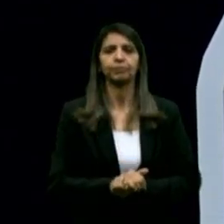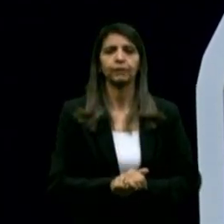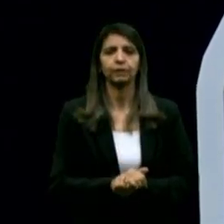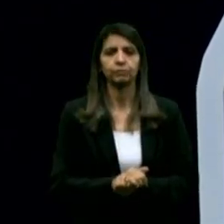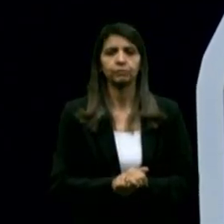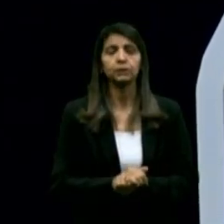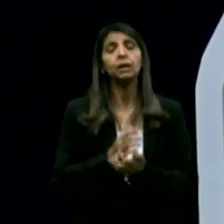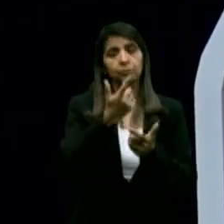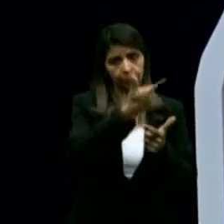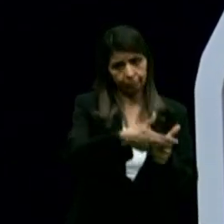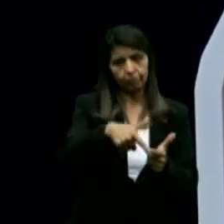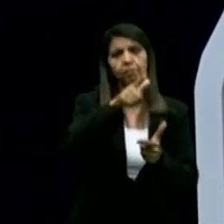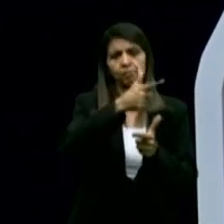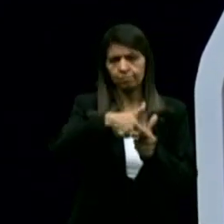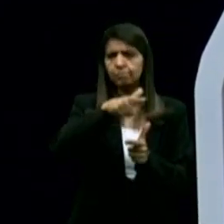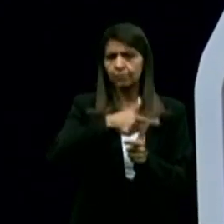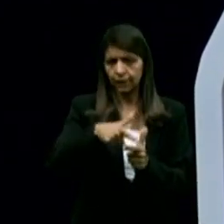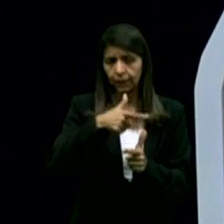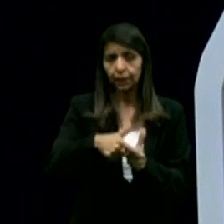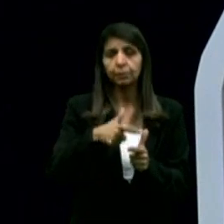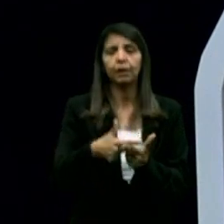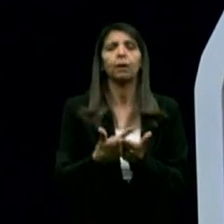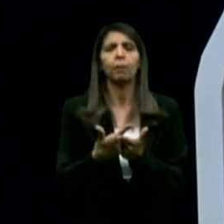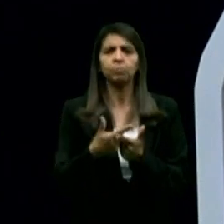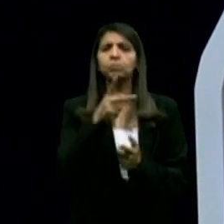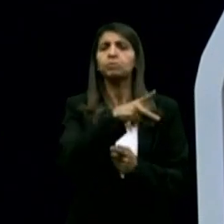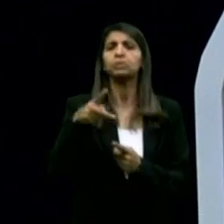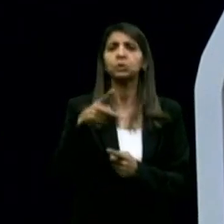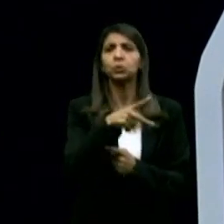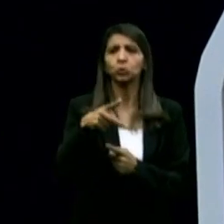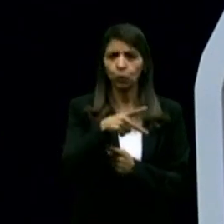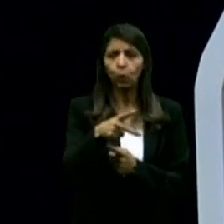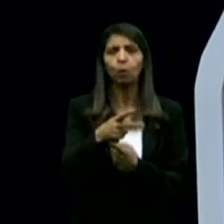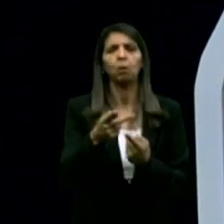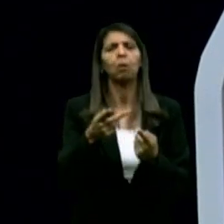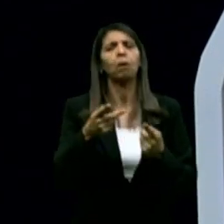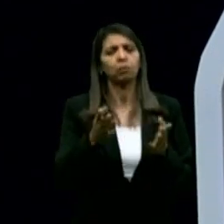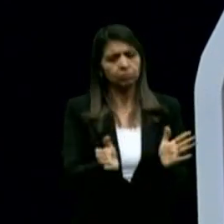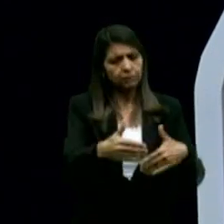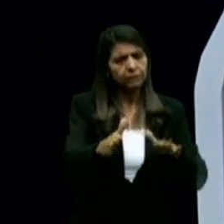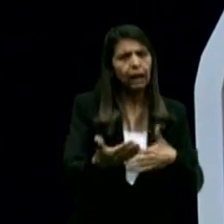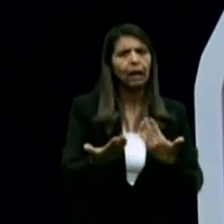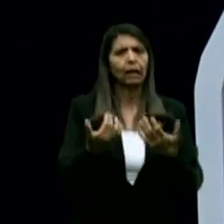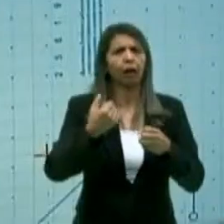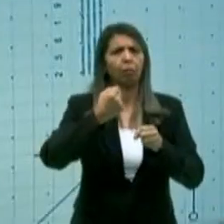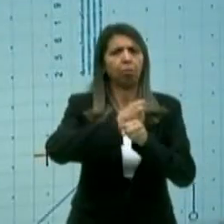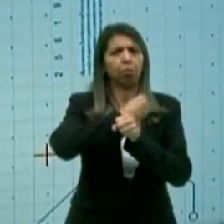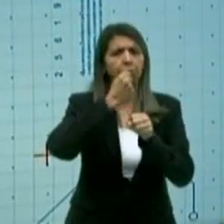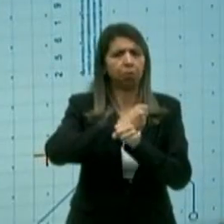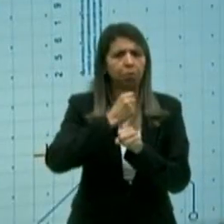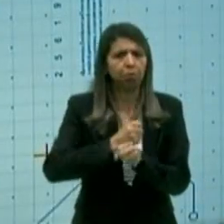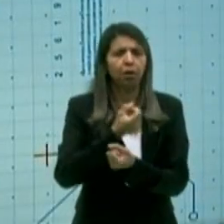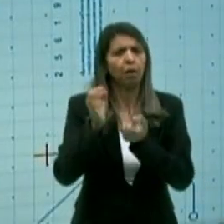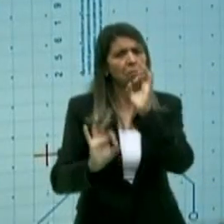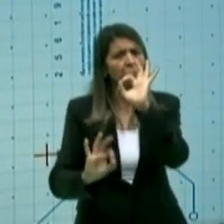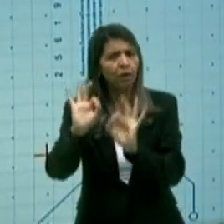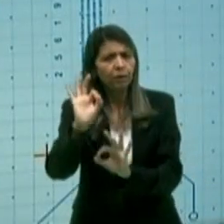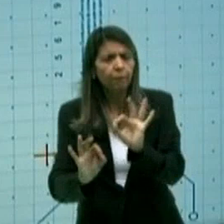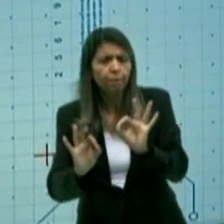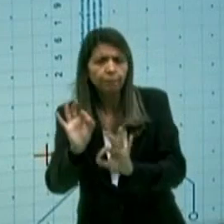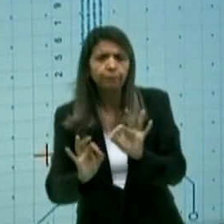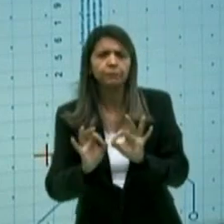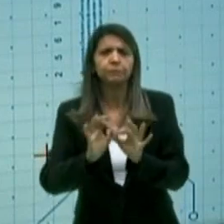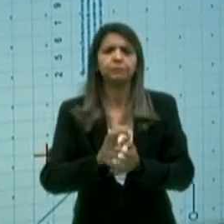com os professores, como construção de salas de aula. Construção de sala de aula, creches e preparação das pessoas para...